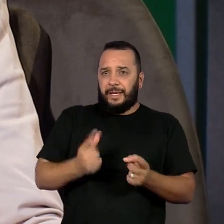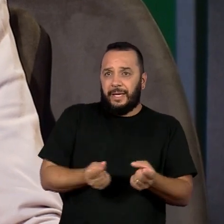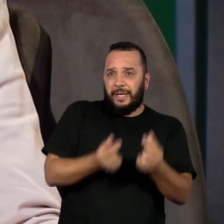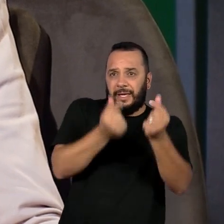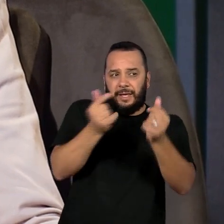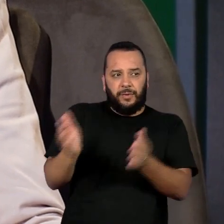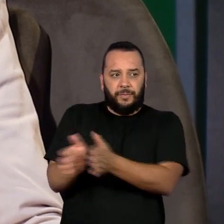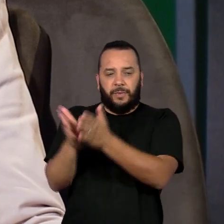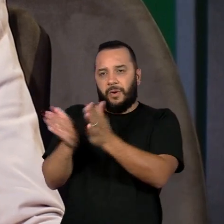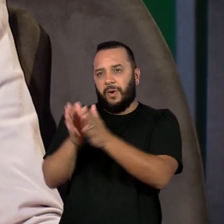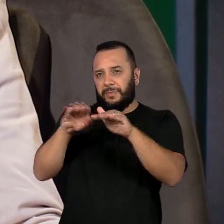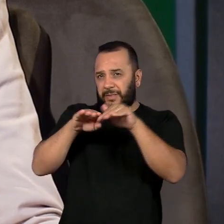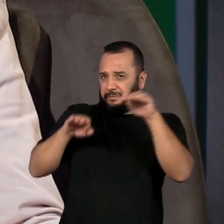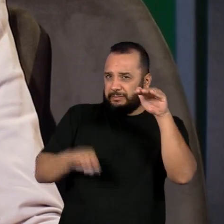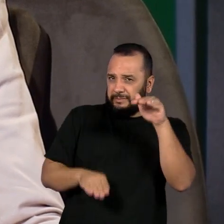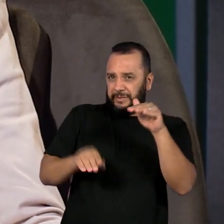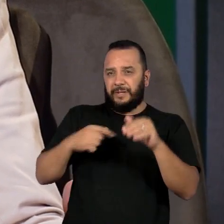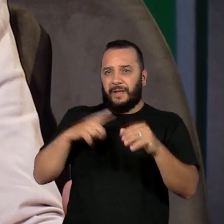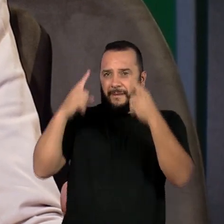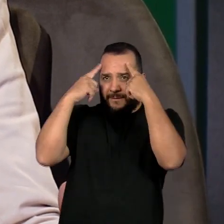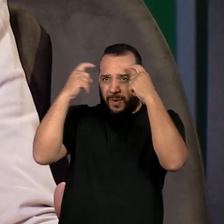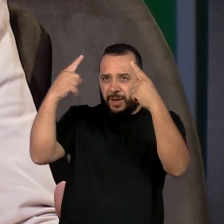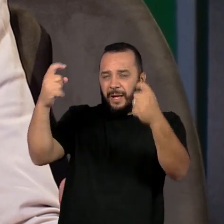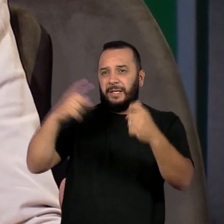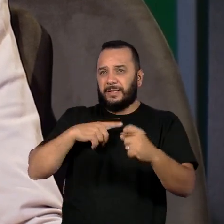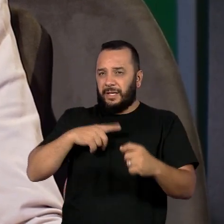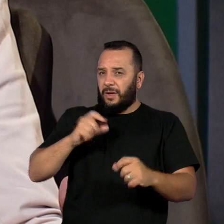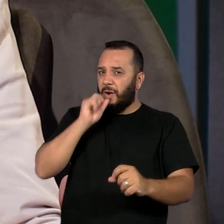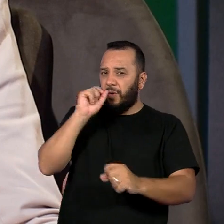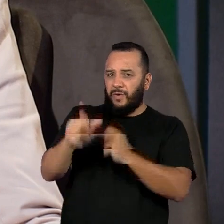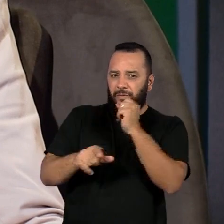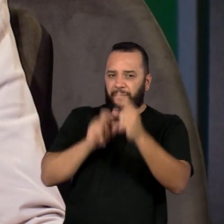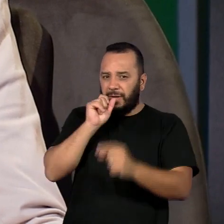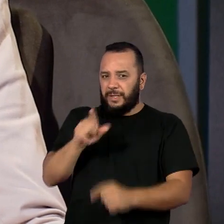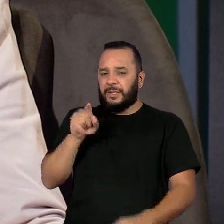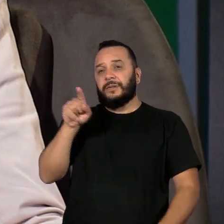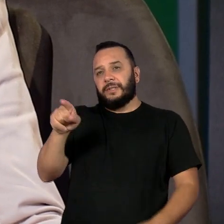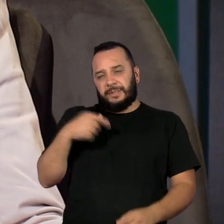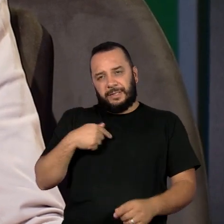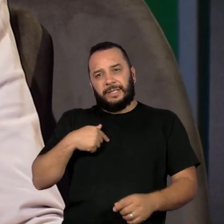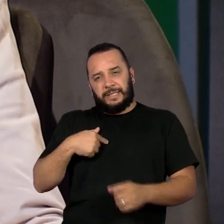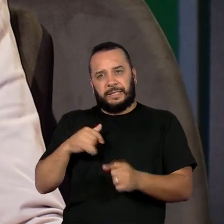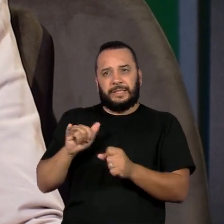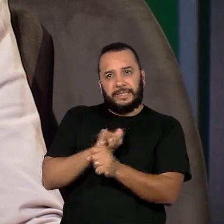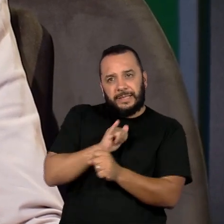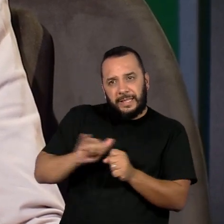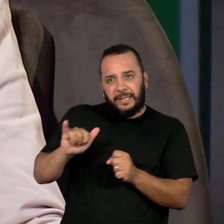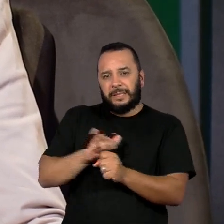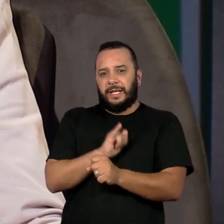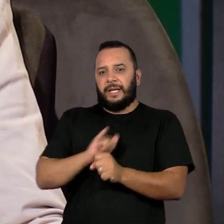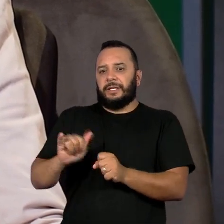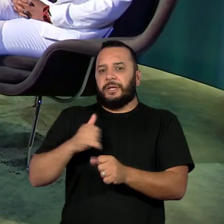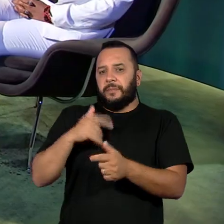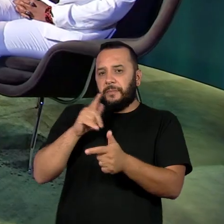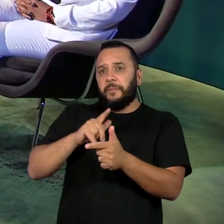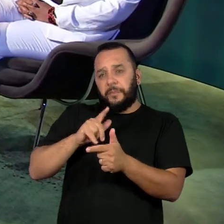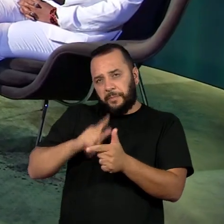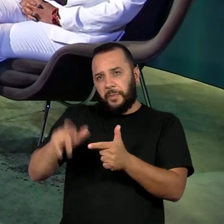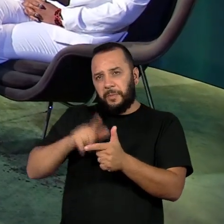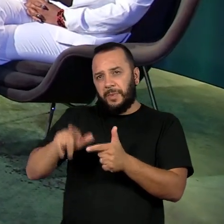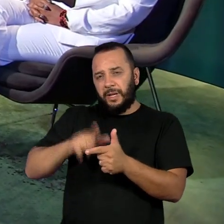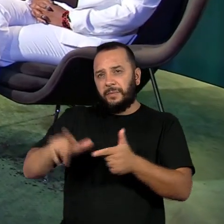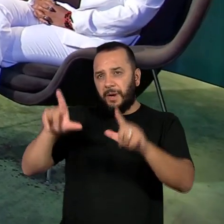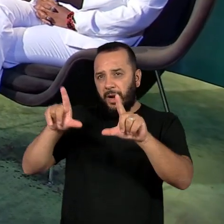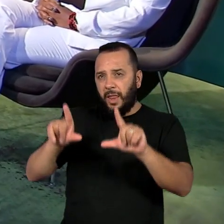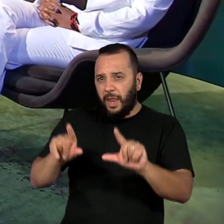violências, há ofensas, e aí você procura mecanismo para poder dirimir essa situação. Acho que a